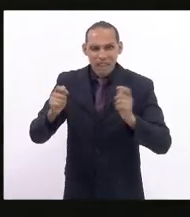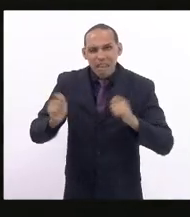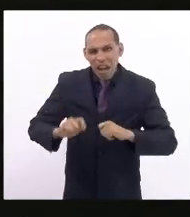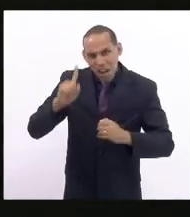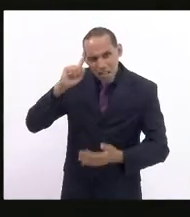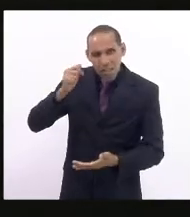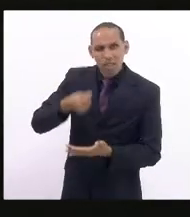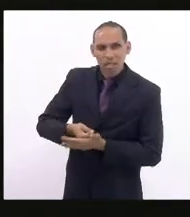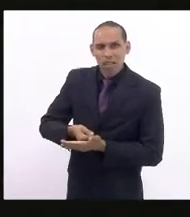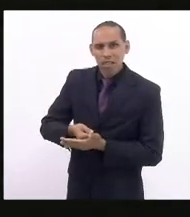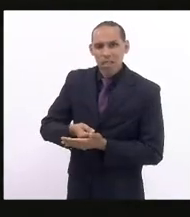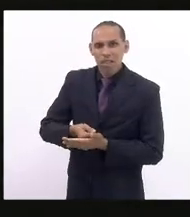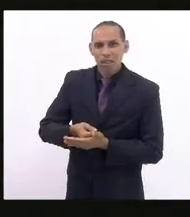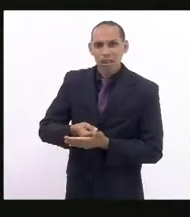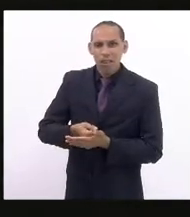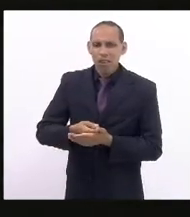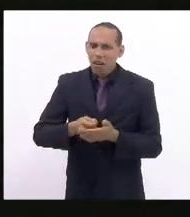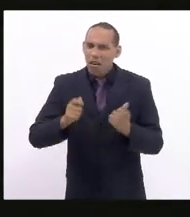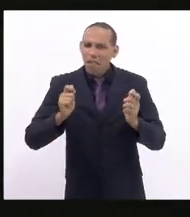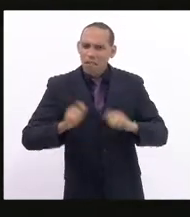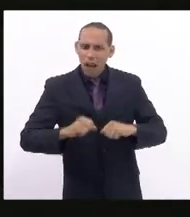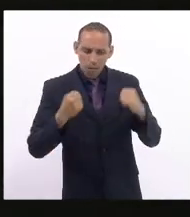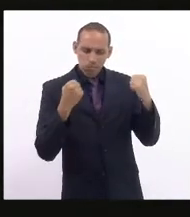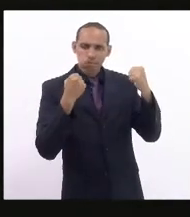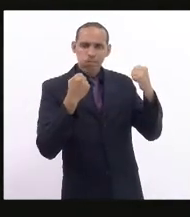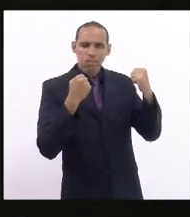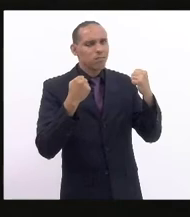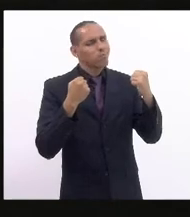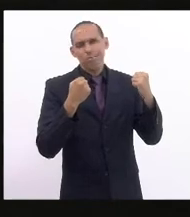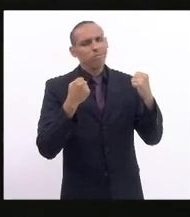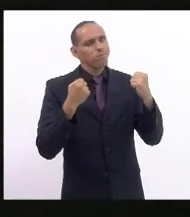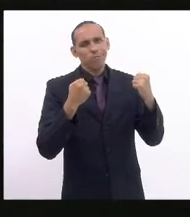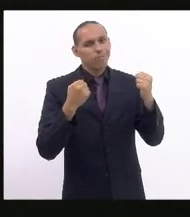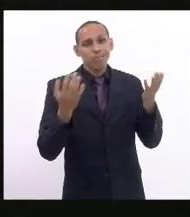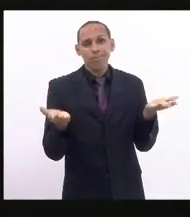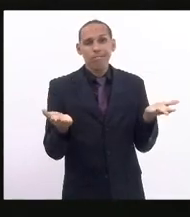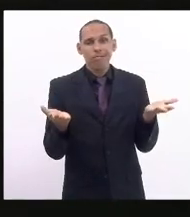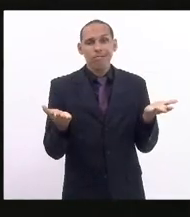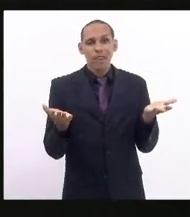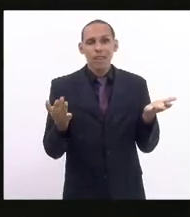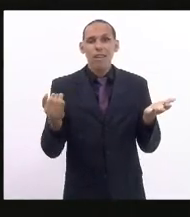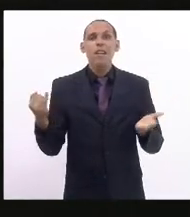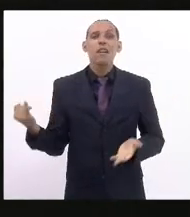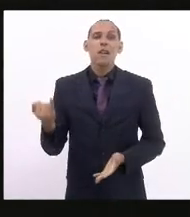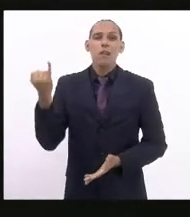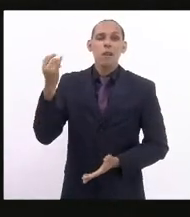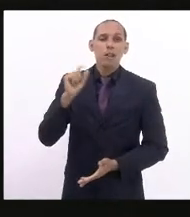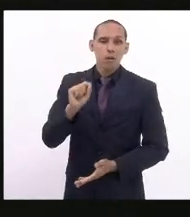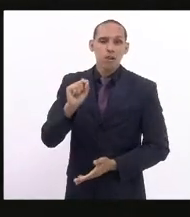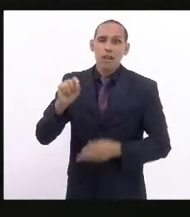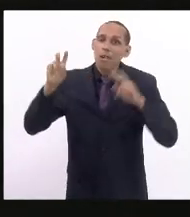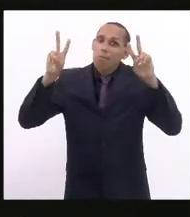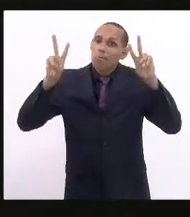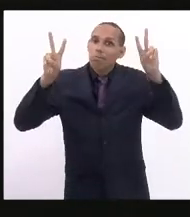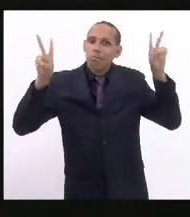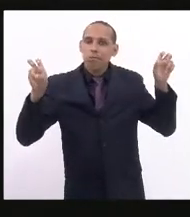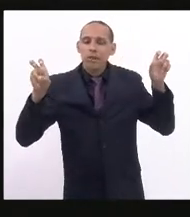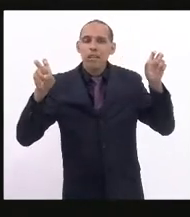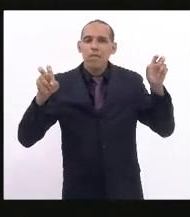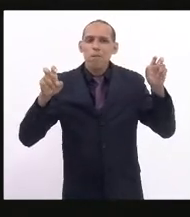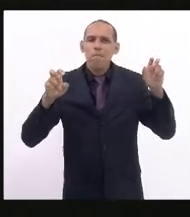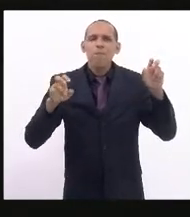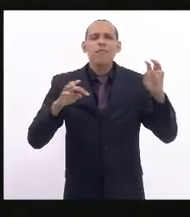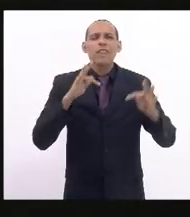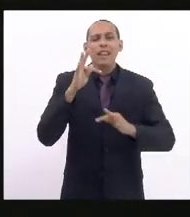elas não estão no espaço de poder. Portanto, a relevância das grandes questões é tratada